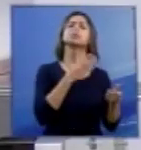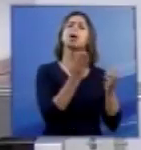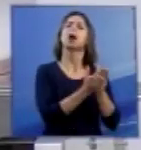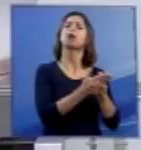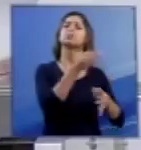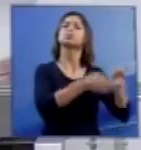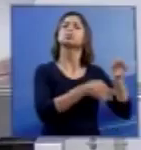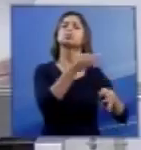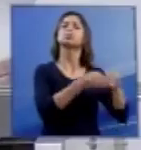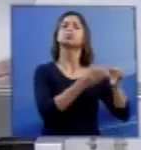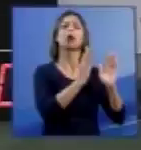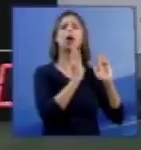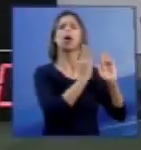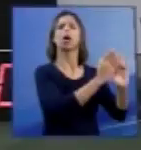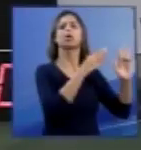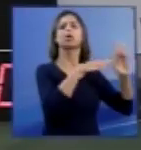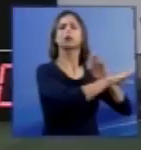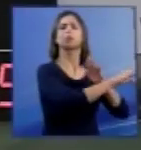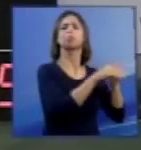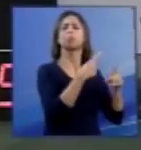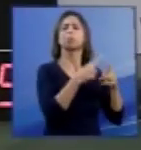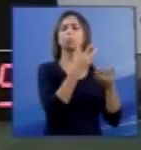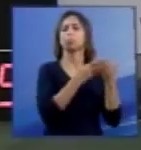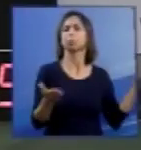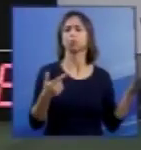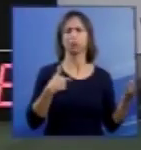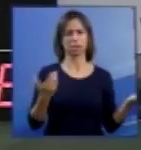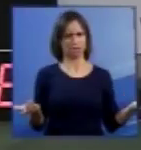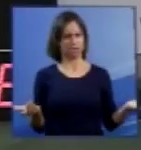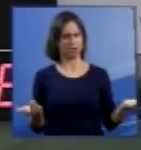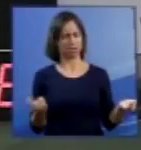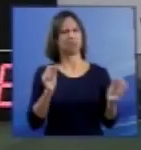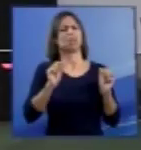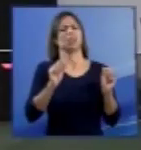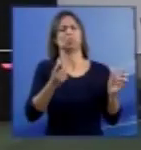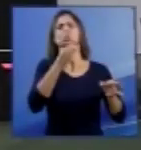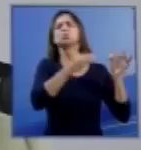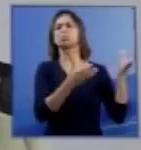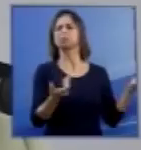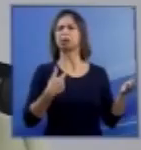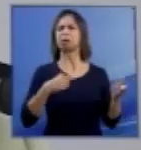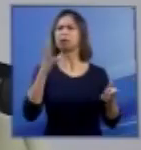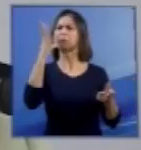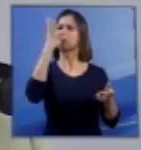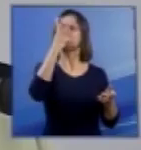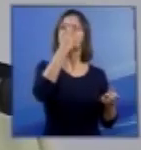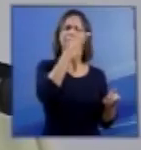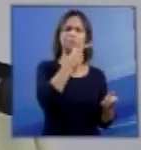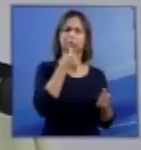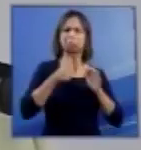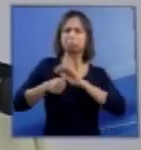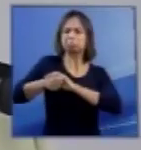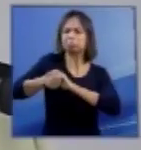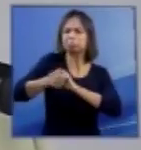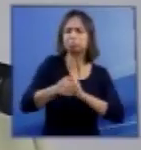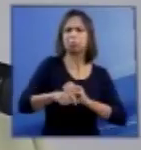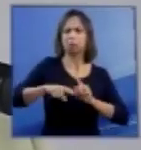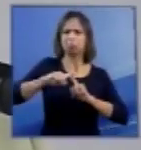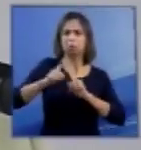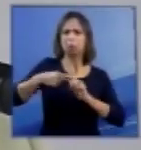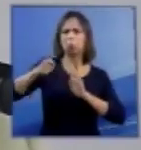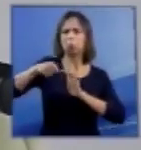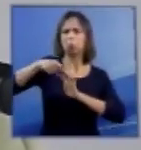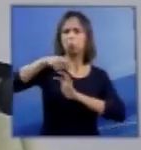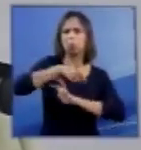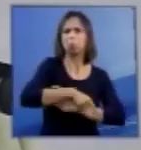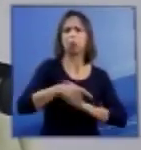Não sei que justiça é essa que esperou eu parir, enterrar o bebê para dizer que não havia mais o